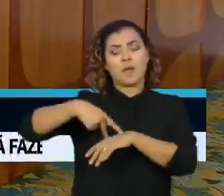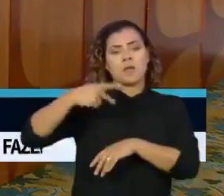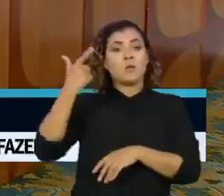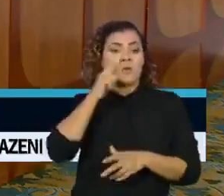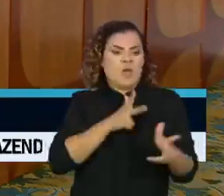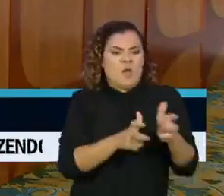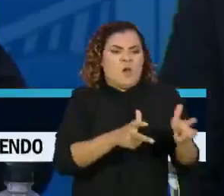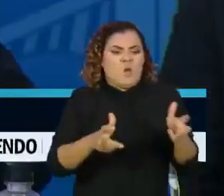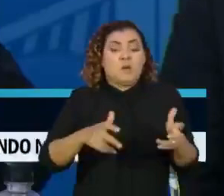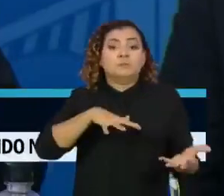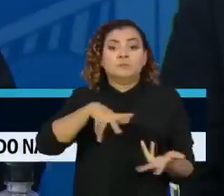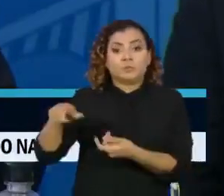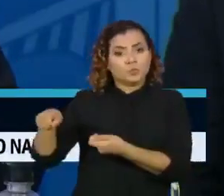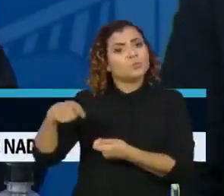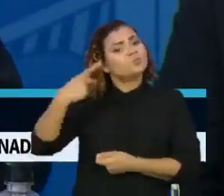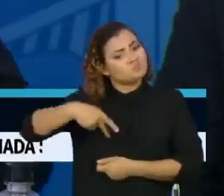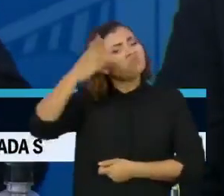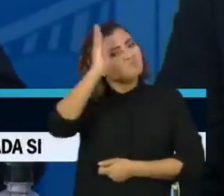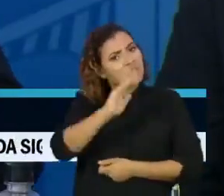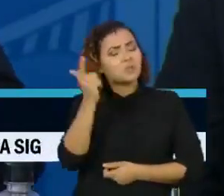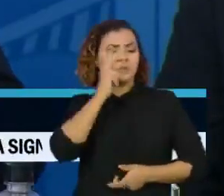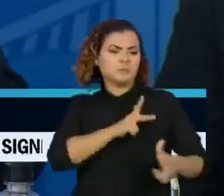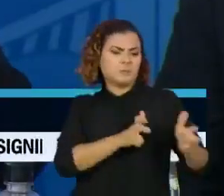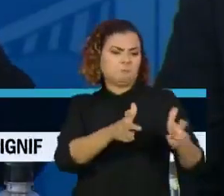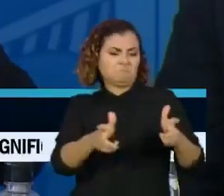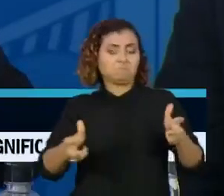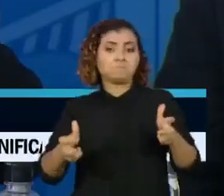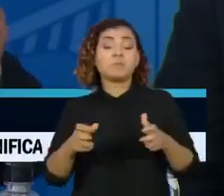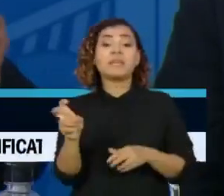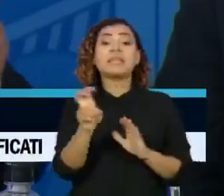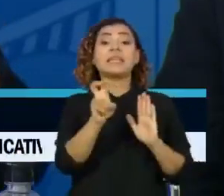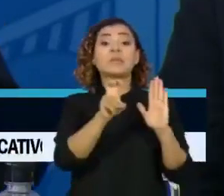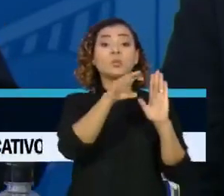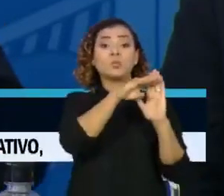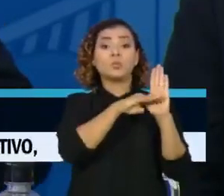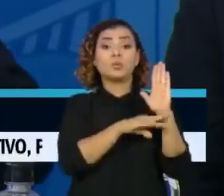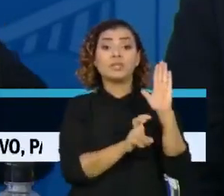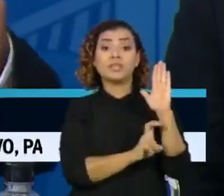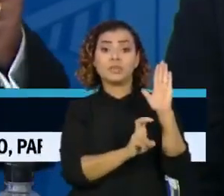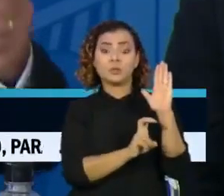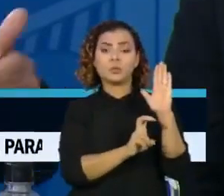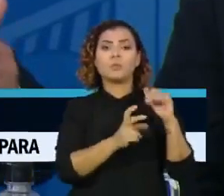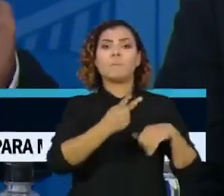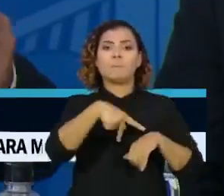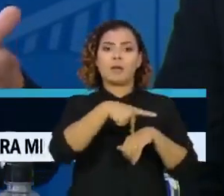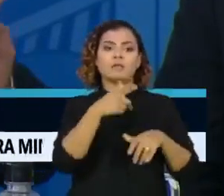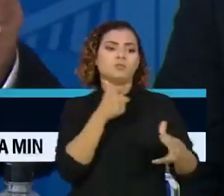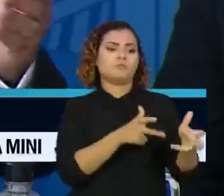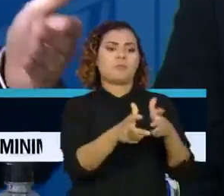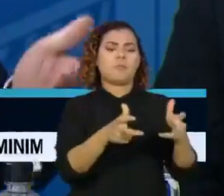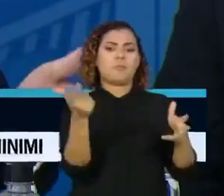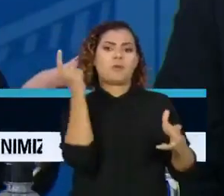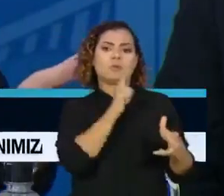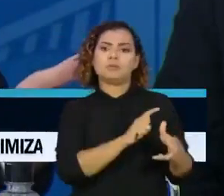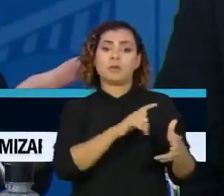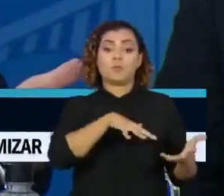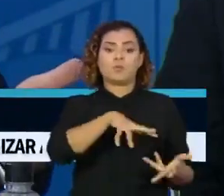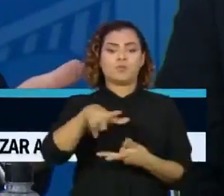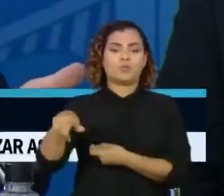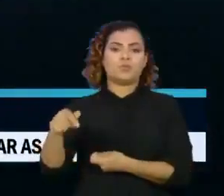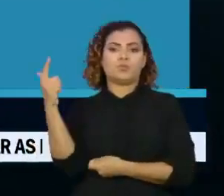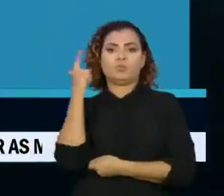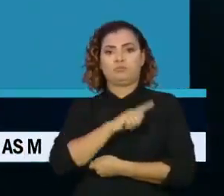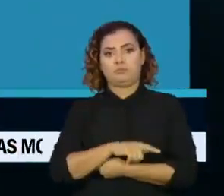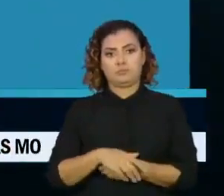vacinam no mundo. O Brasil já é o quinto país em aplicação de